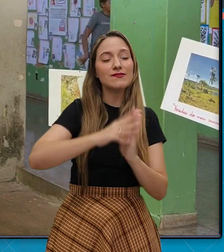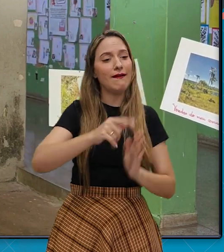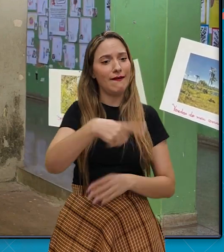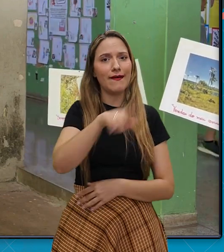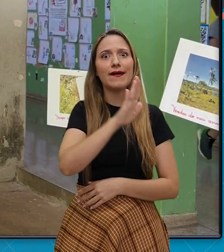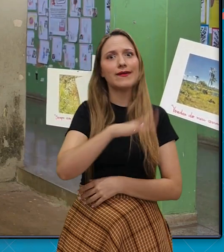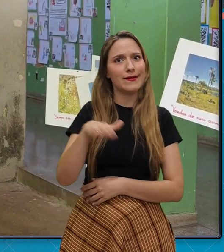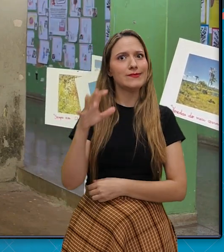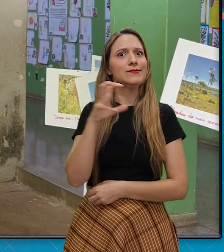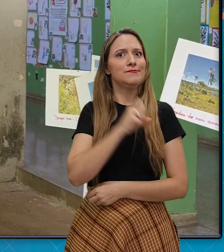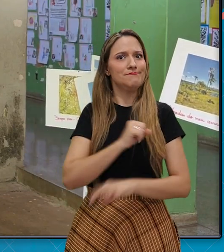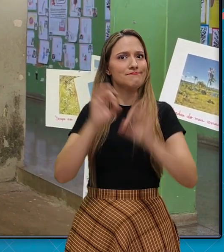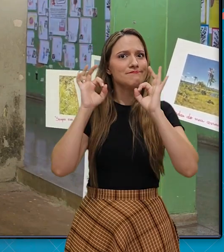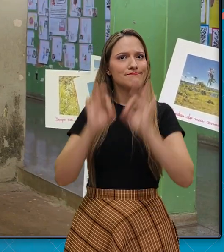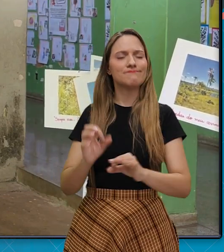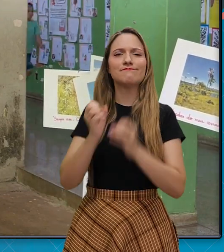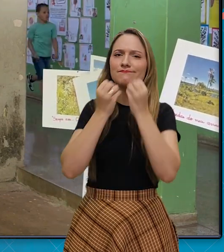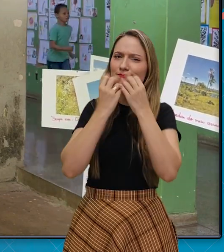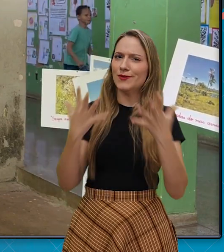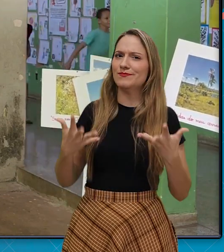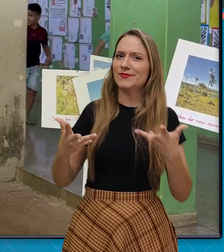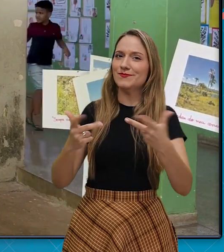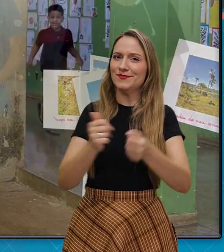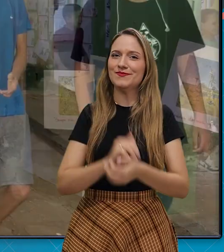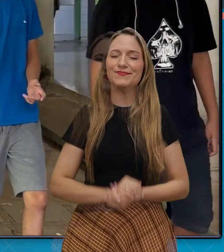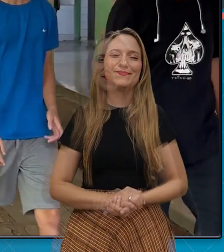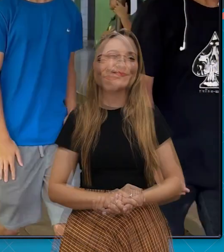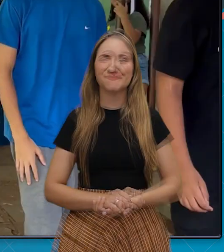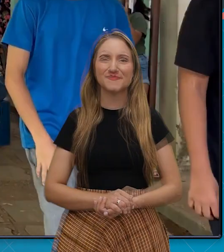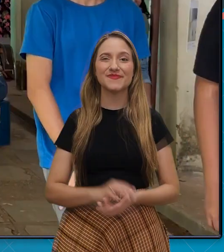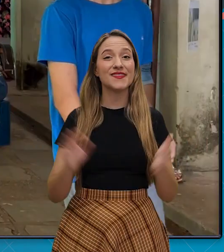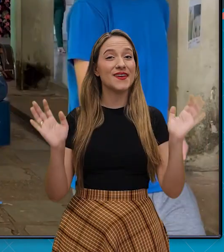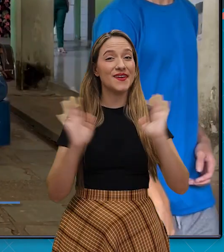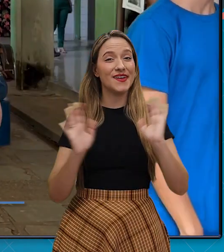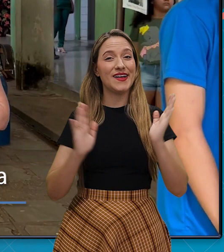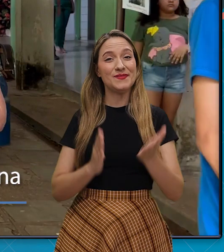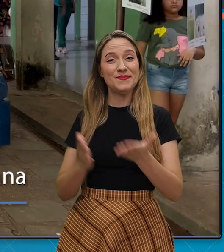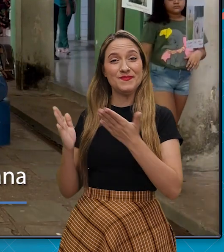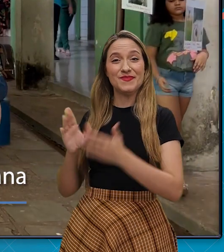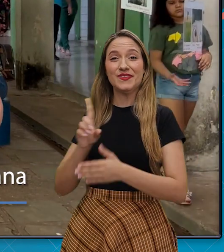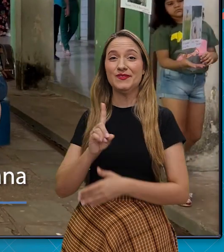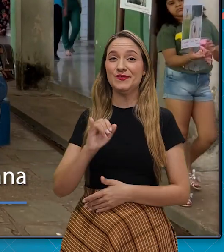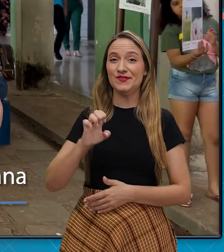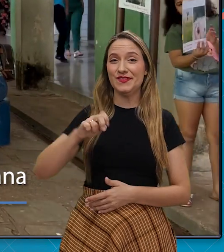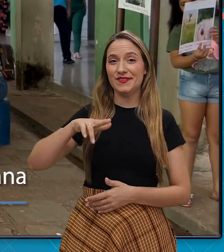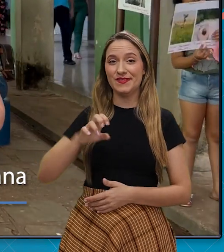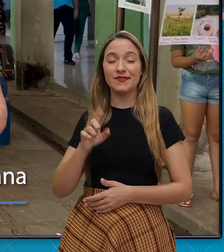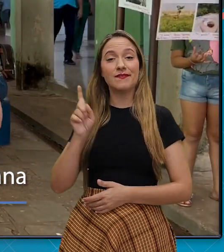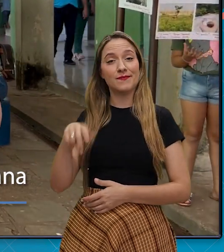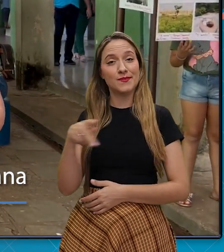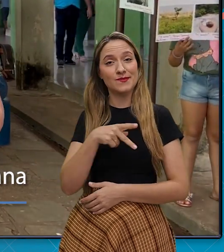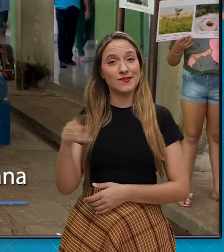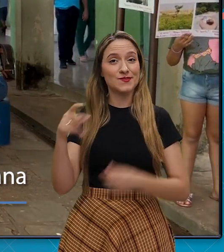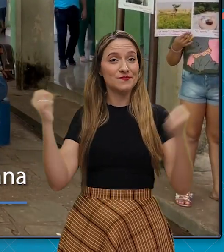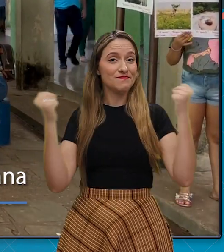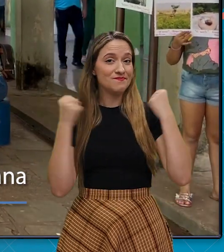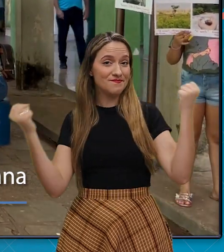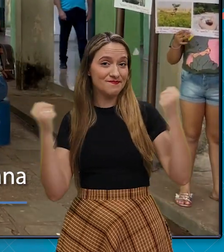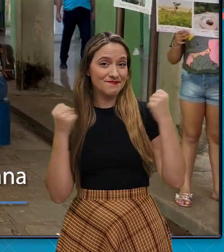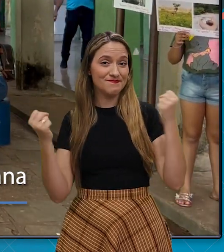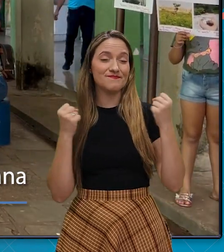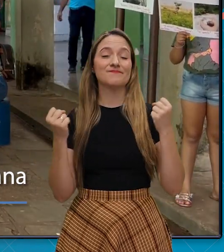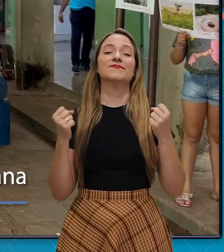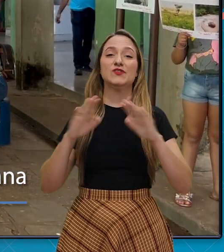acho que vai ser muito bom, vai ser fantástico. Olá, meu nome é Diane, sou professora de educação